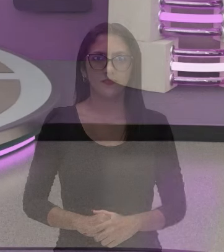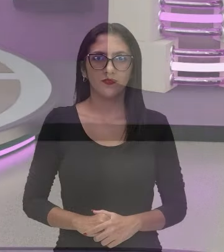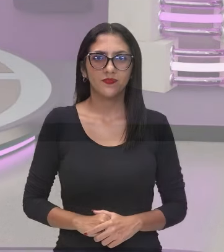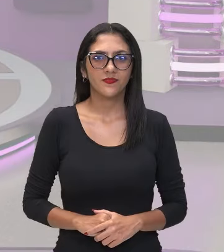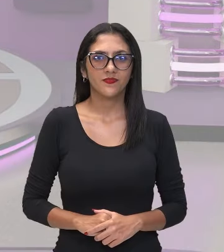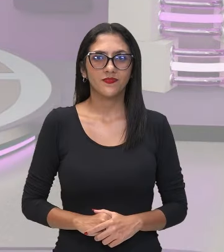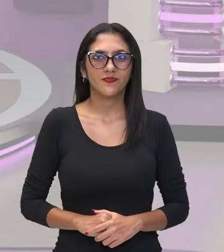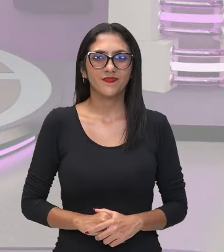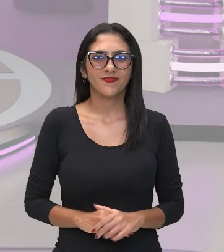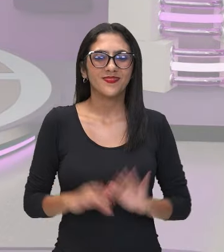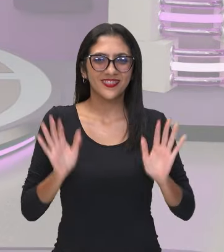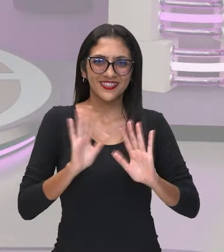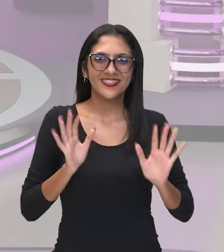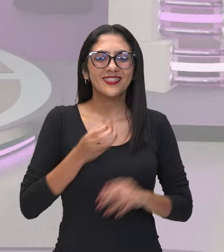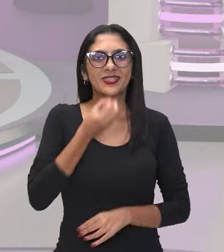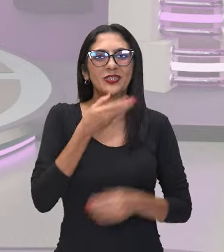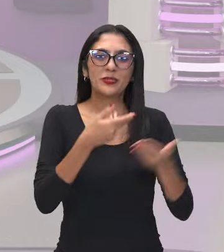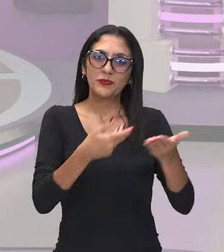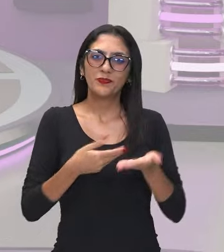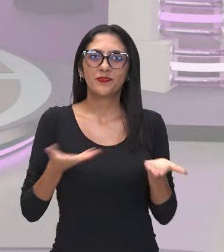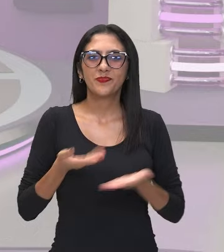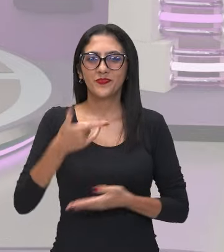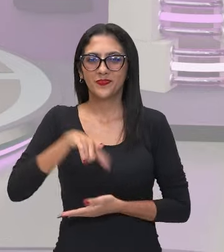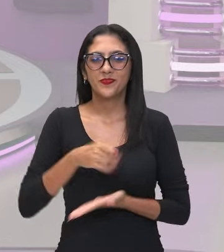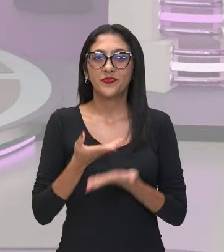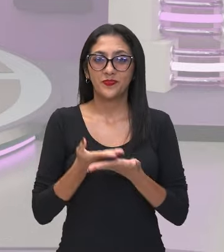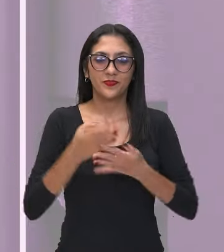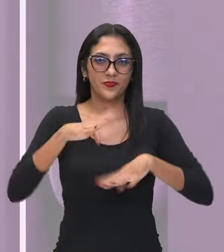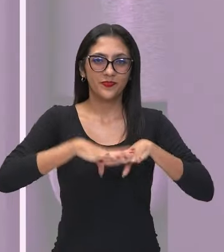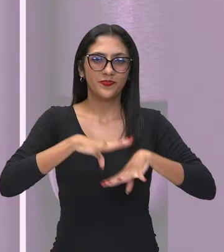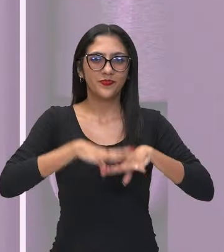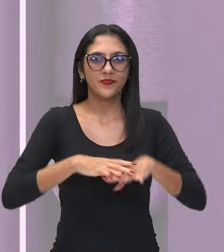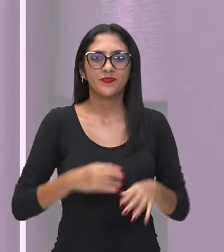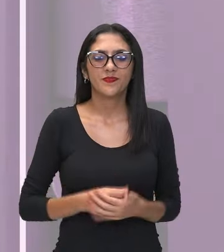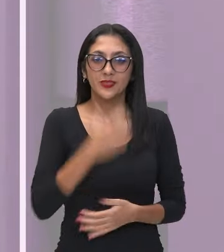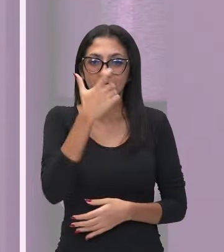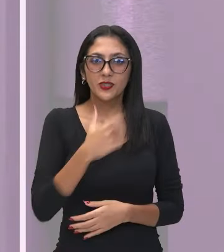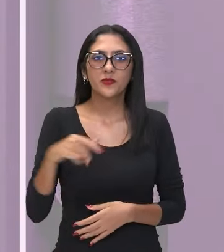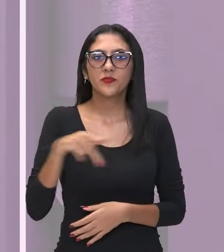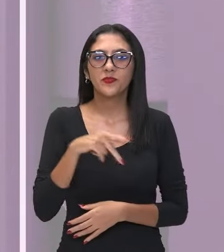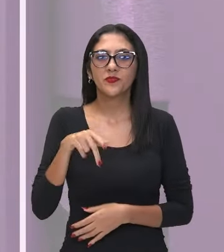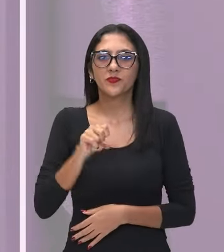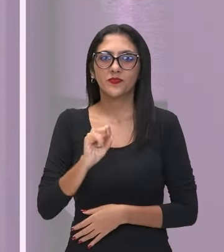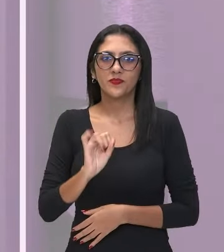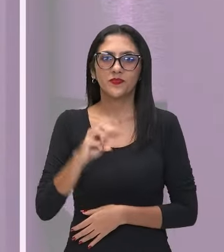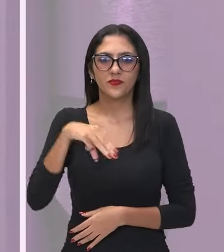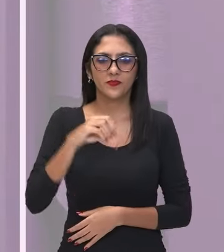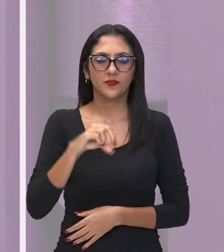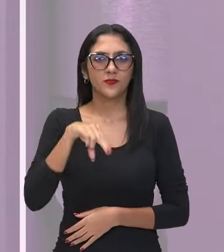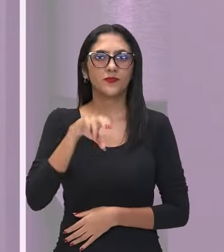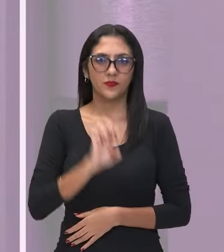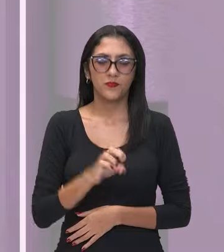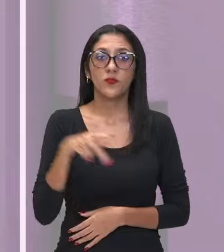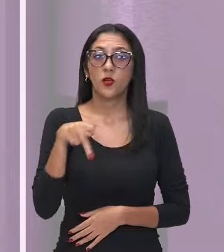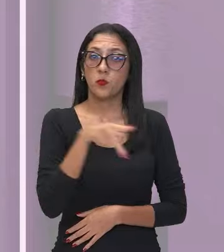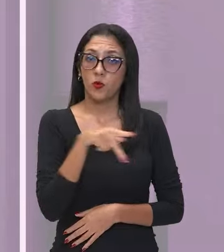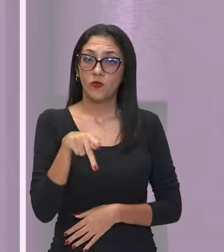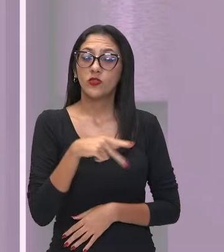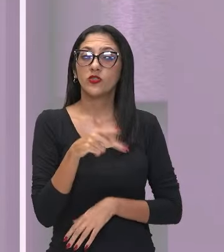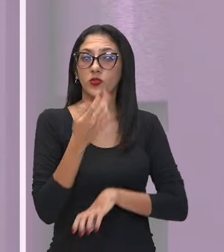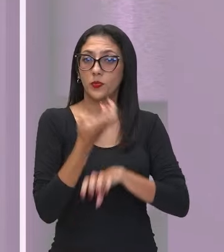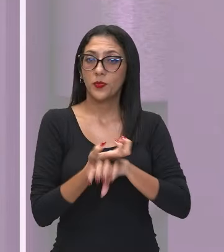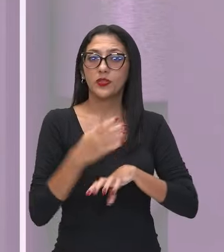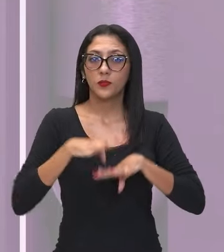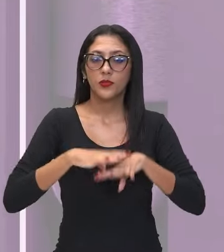Oi, sejam bem-vindos a mais uma aula de matemática, sou professora Simone Silva, professora de matemática